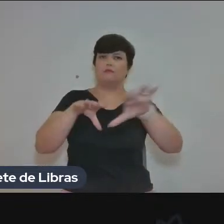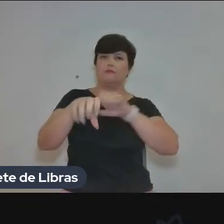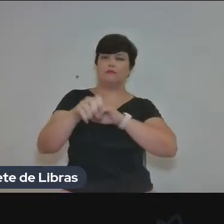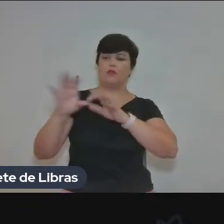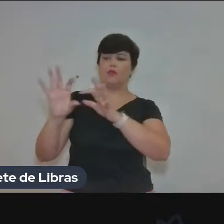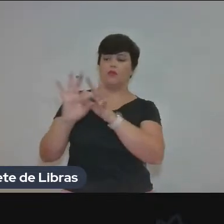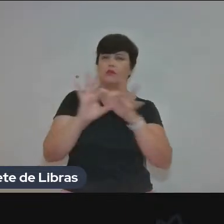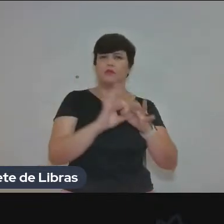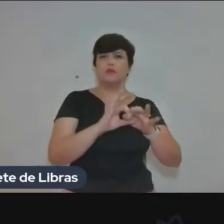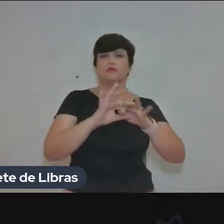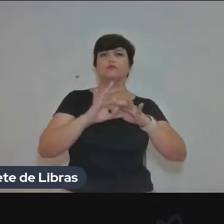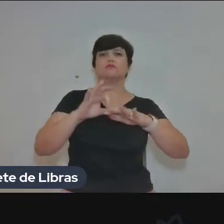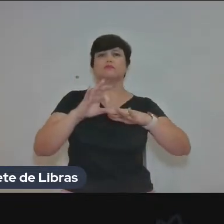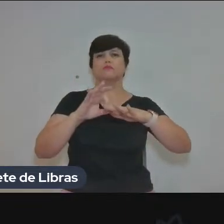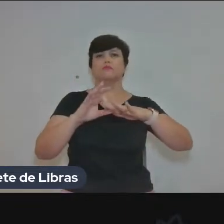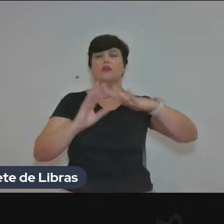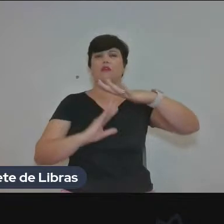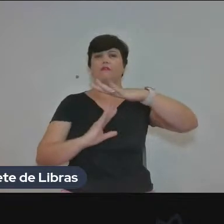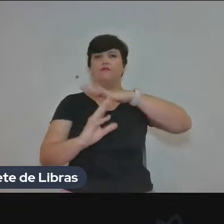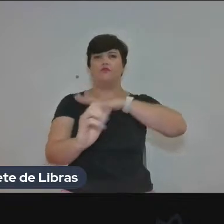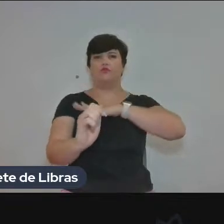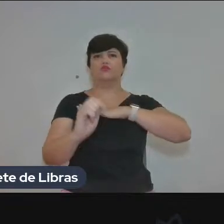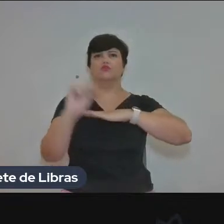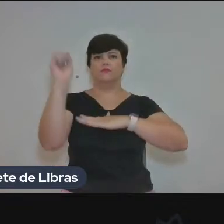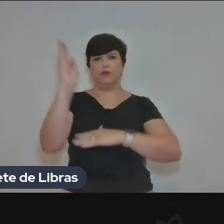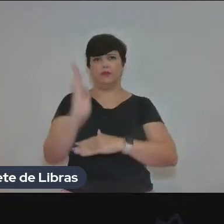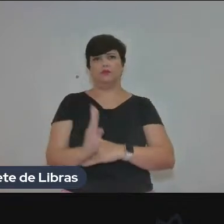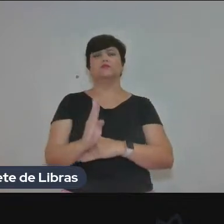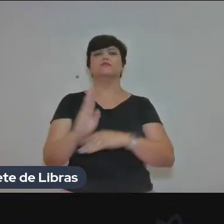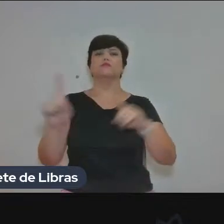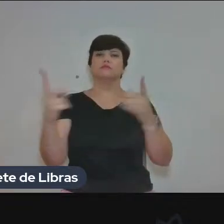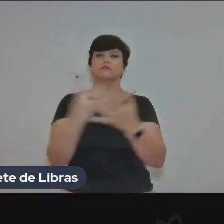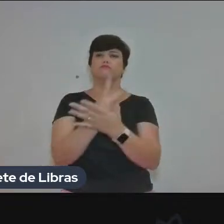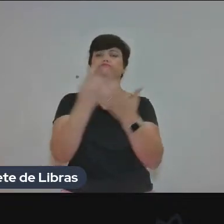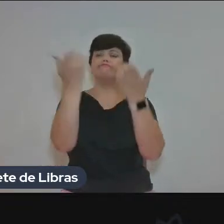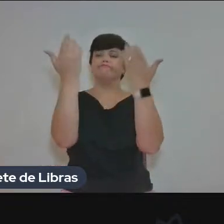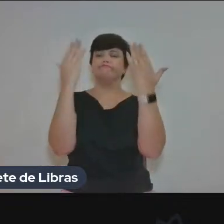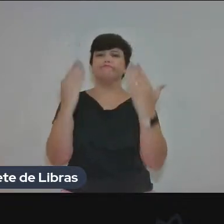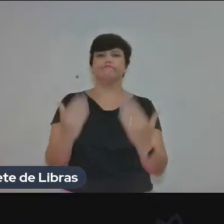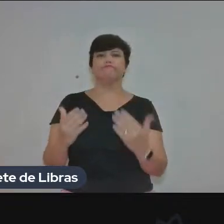Contextos de Refúgio no Brasil, com base na análise crítica de manuais.